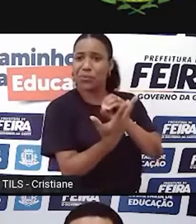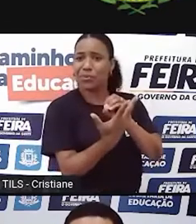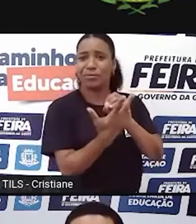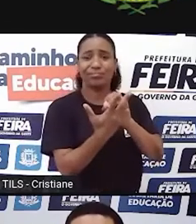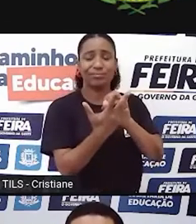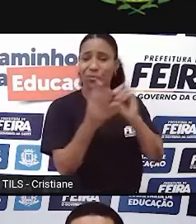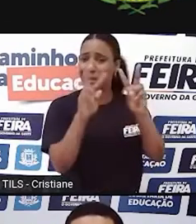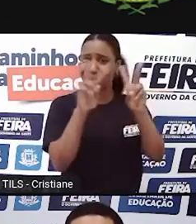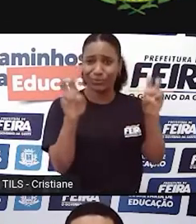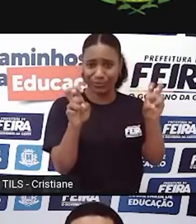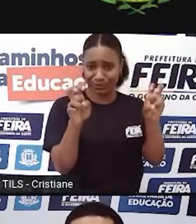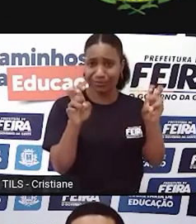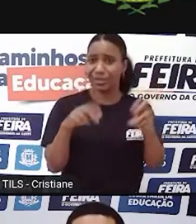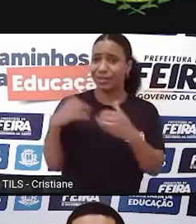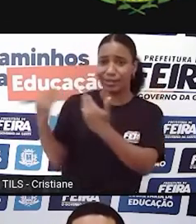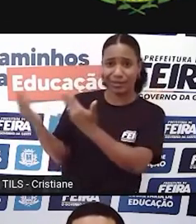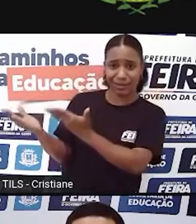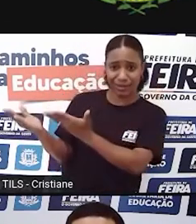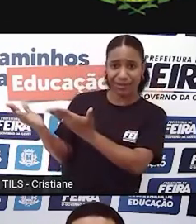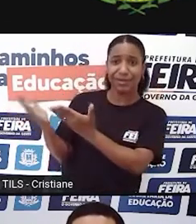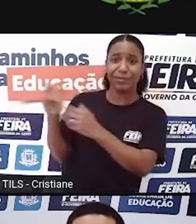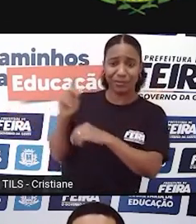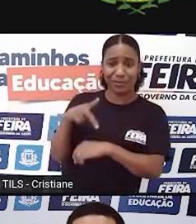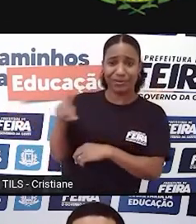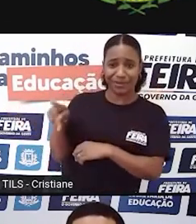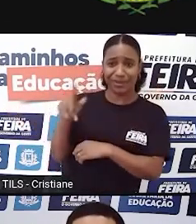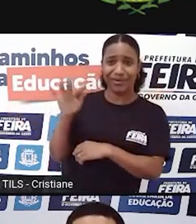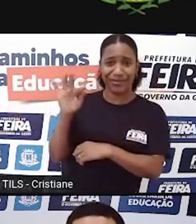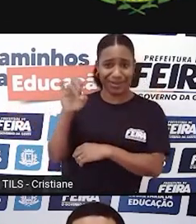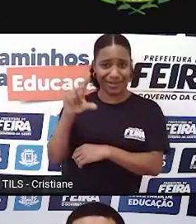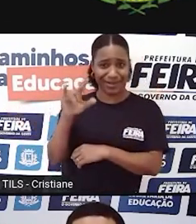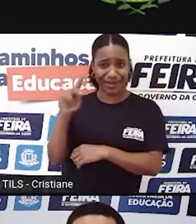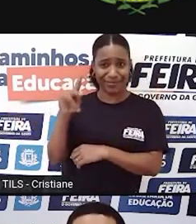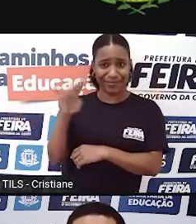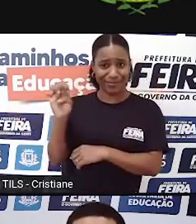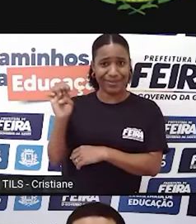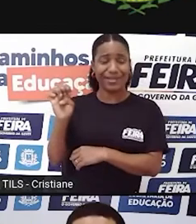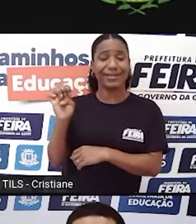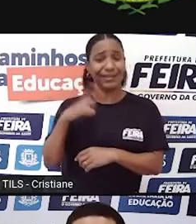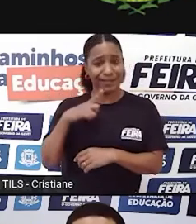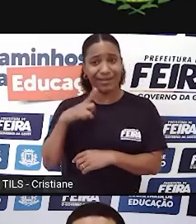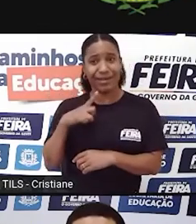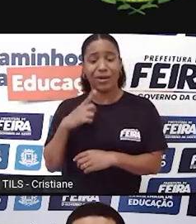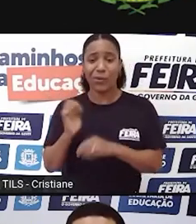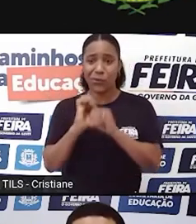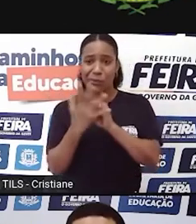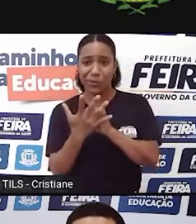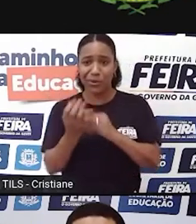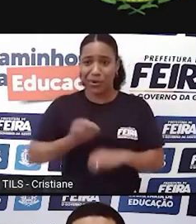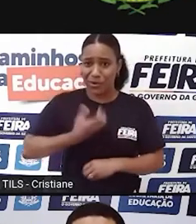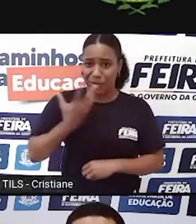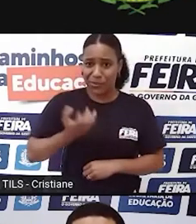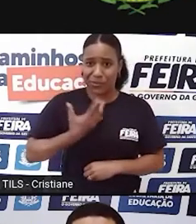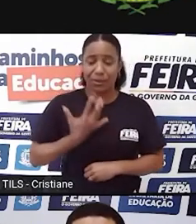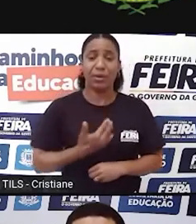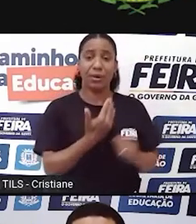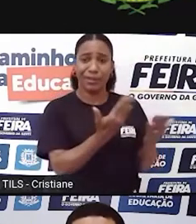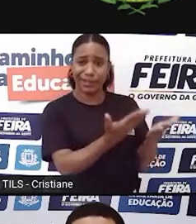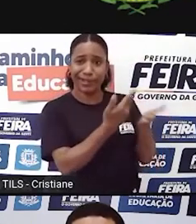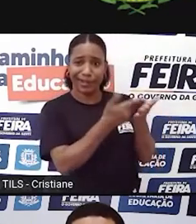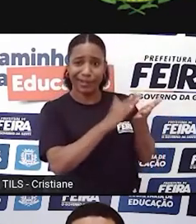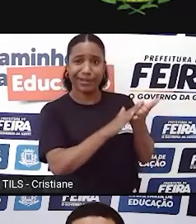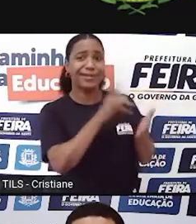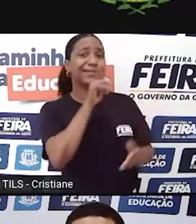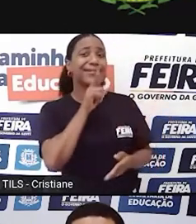coronavírus. E Cristiane também. Porém, nossos poemas, embora vessem sobre o mesmo